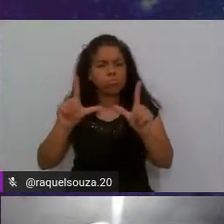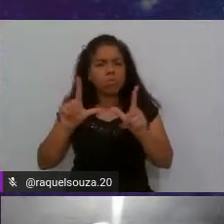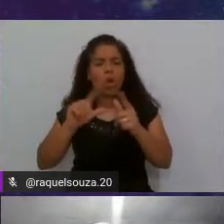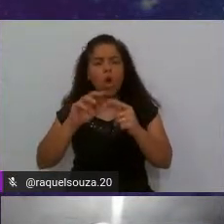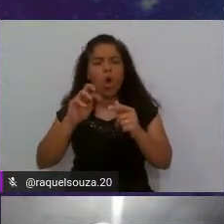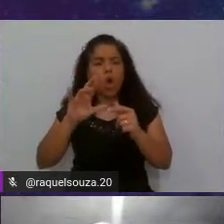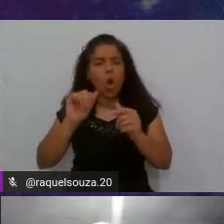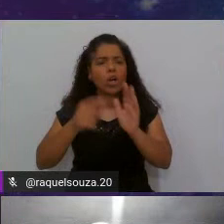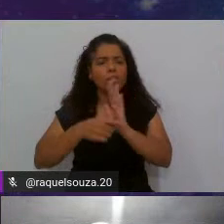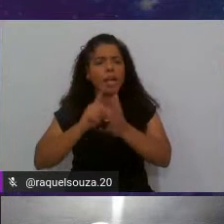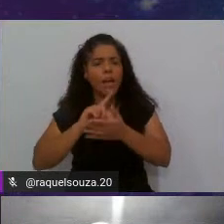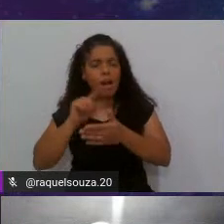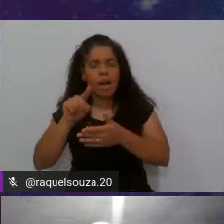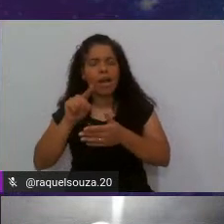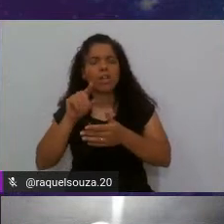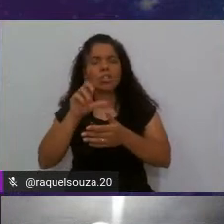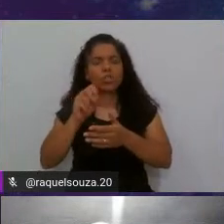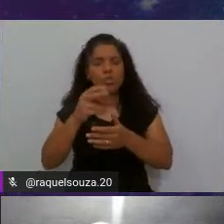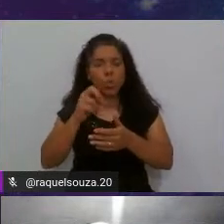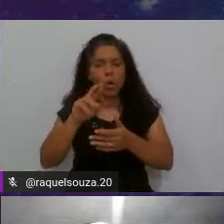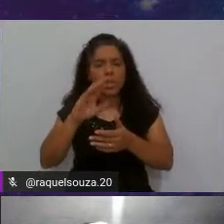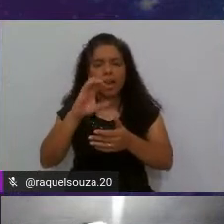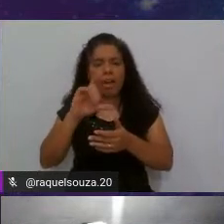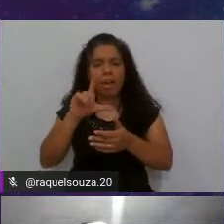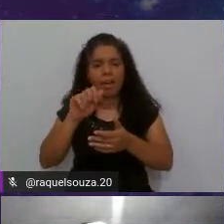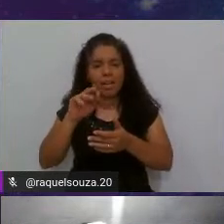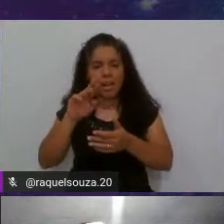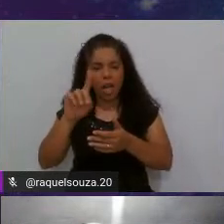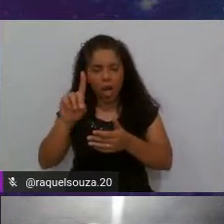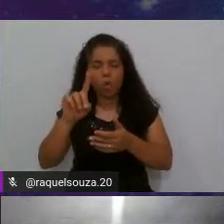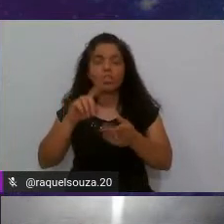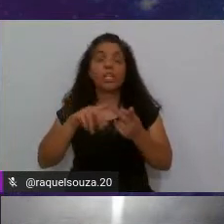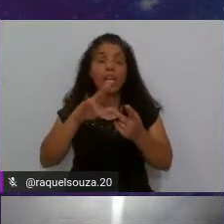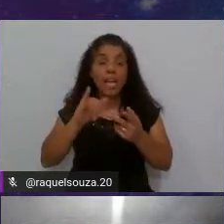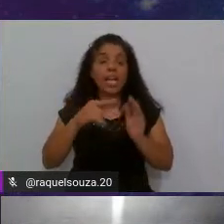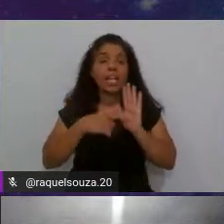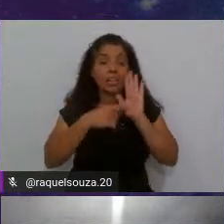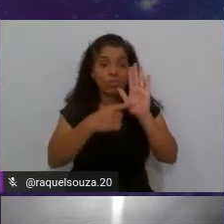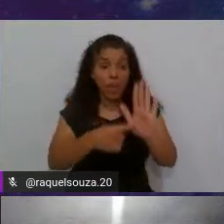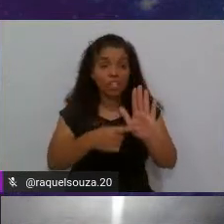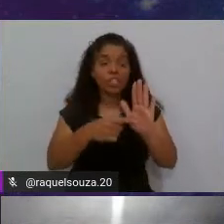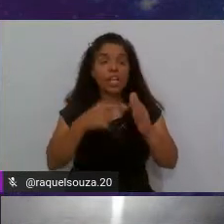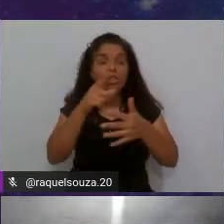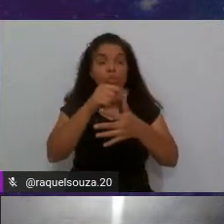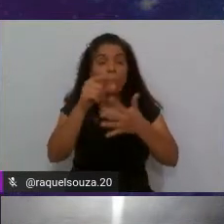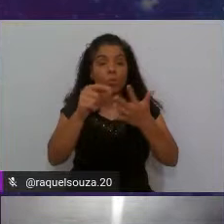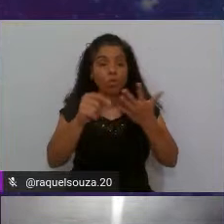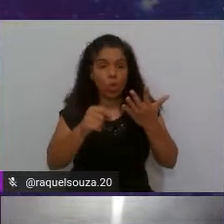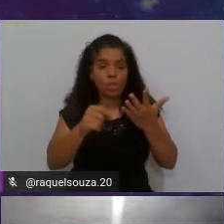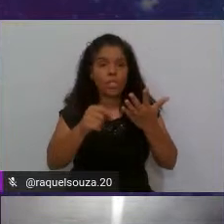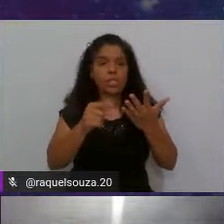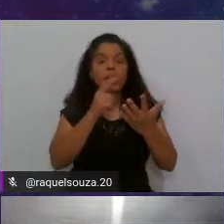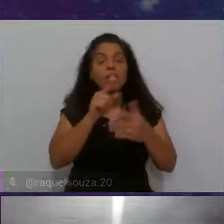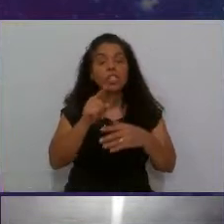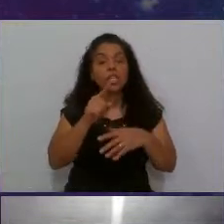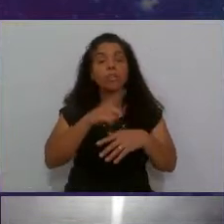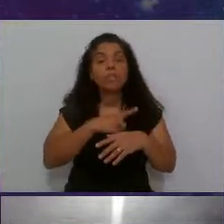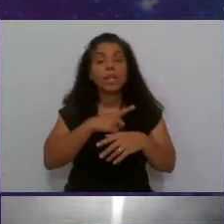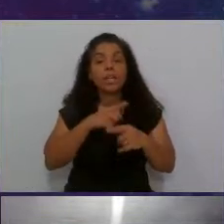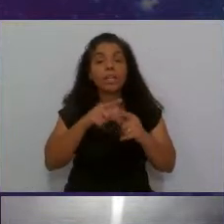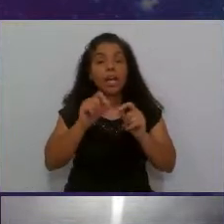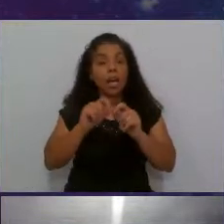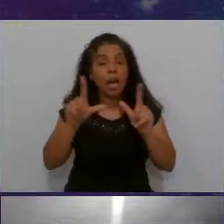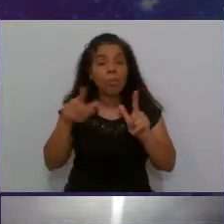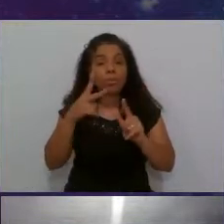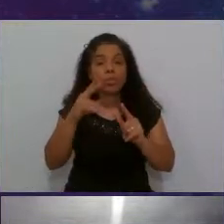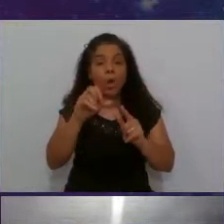antes no sonar cloud ele vai te dar as opções de você abrir a